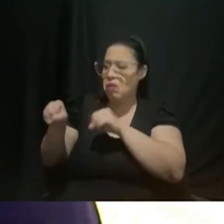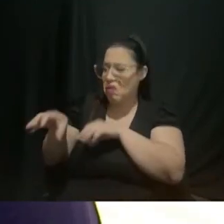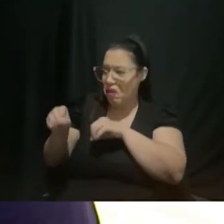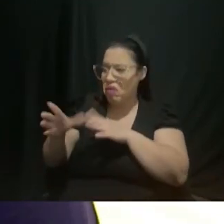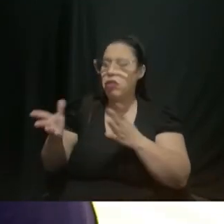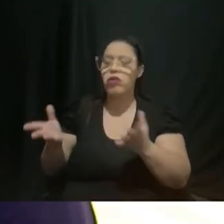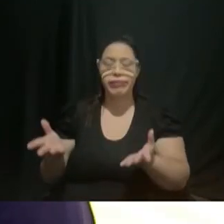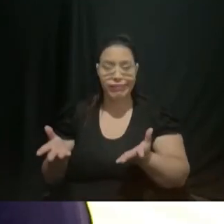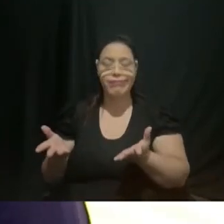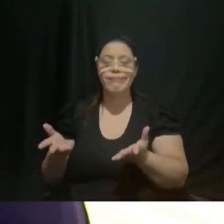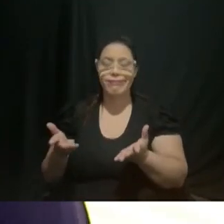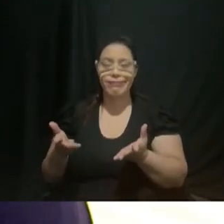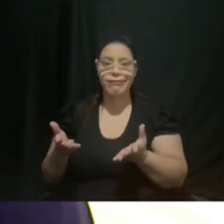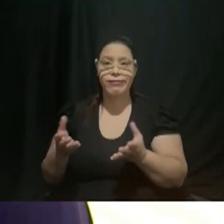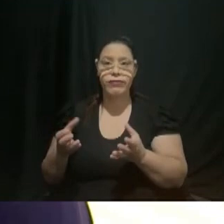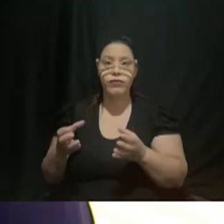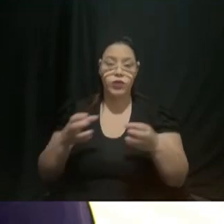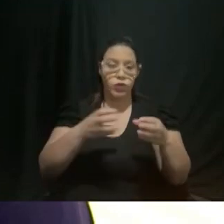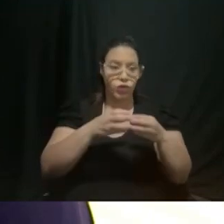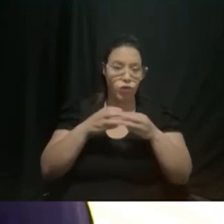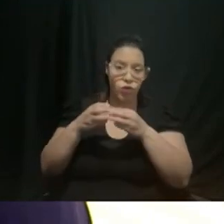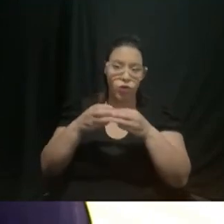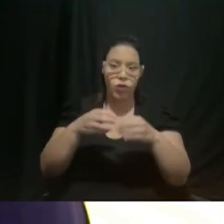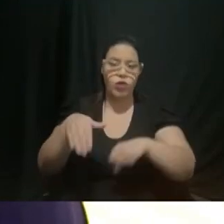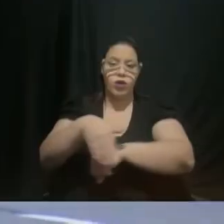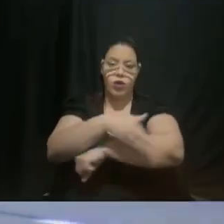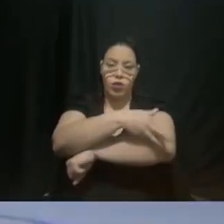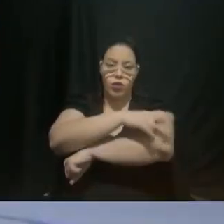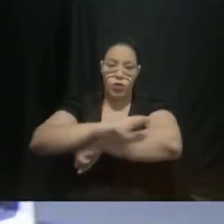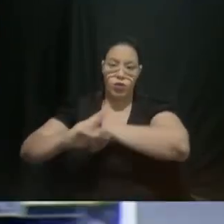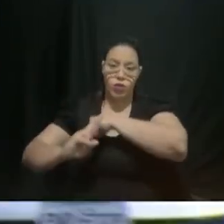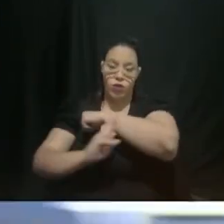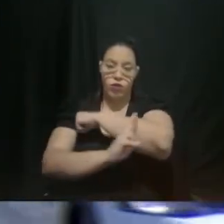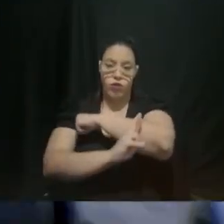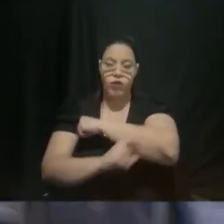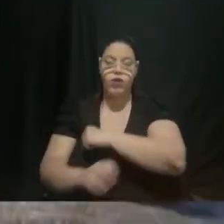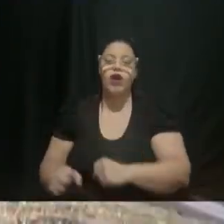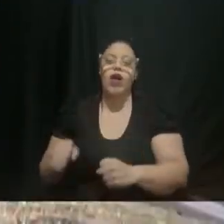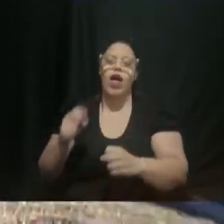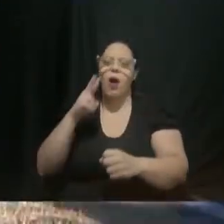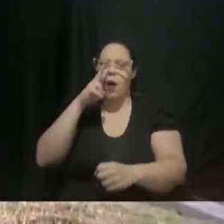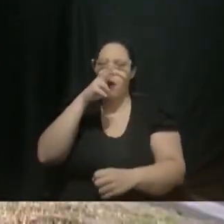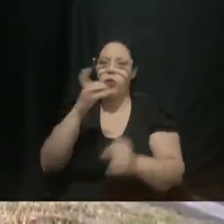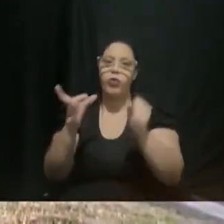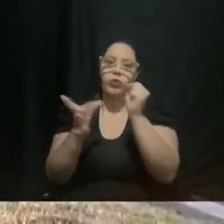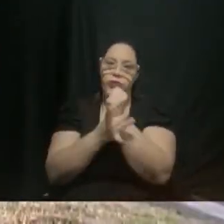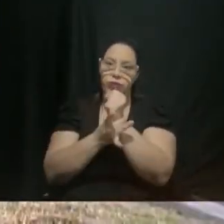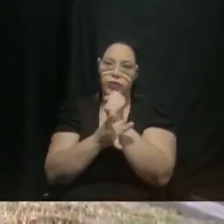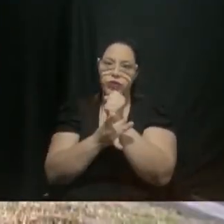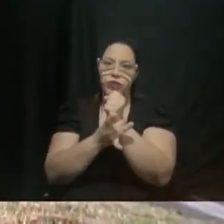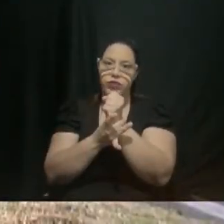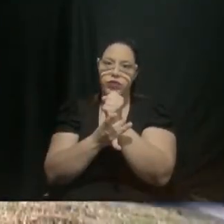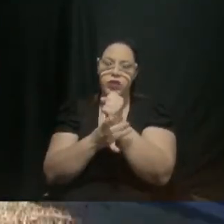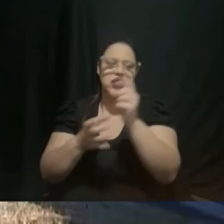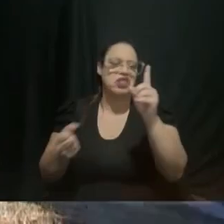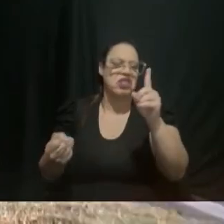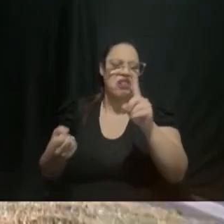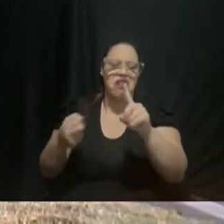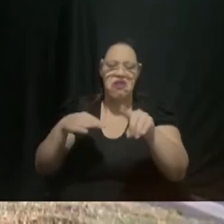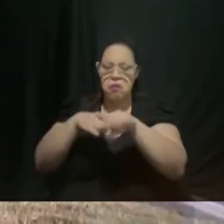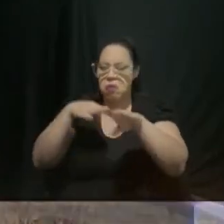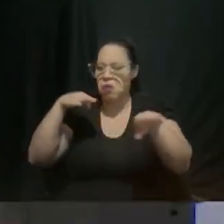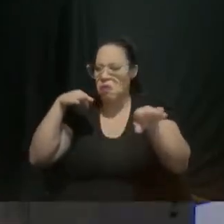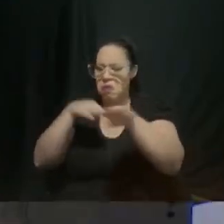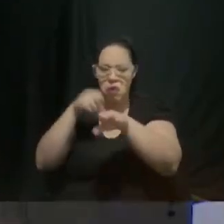concessionárias de rodovia também e as forças de segurança O número de acidentes vem aumentando ano a ano Uma medida